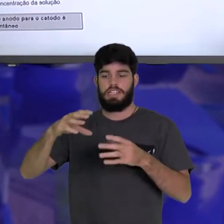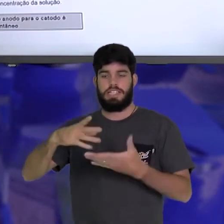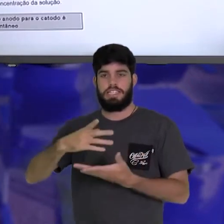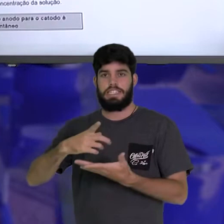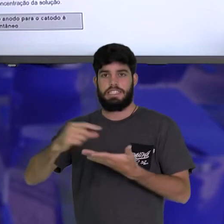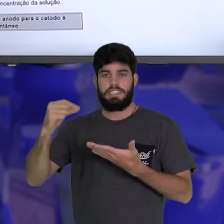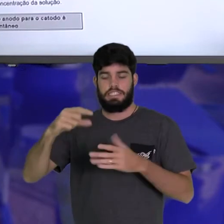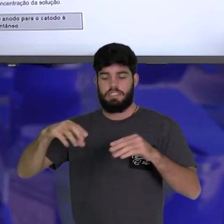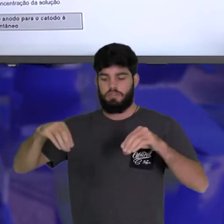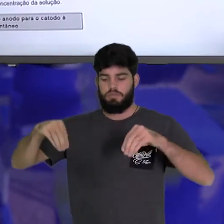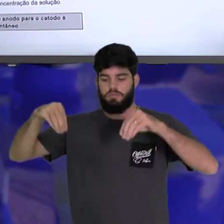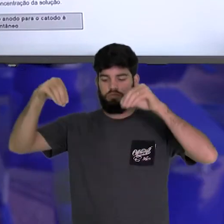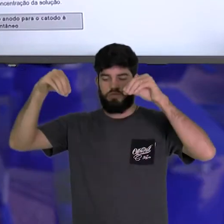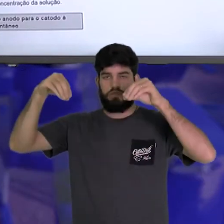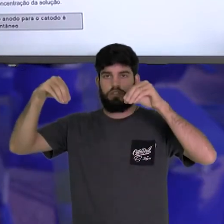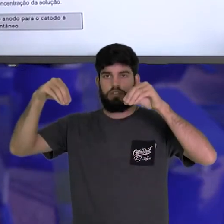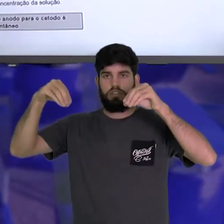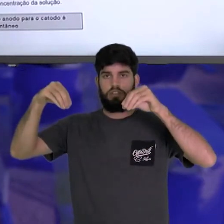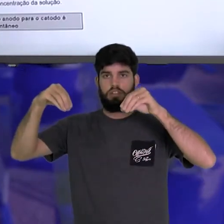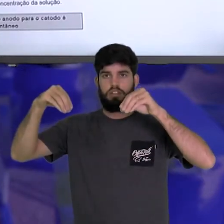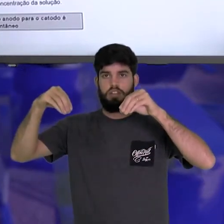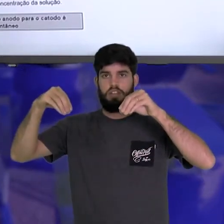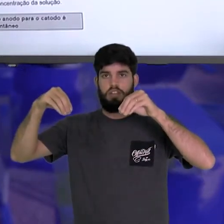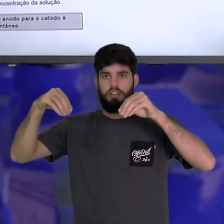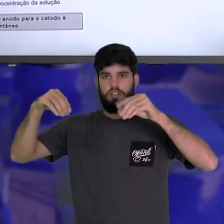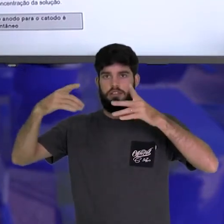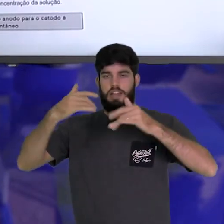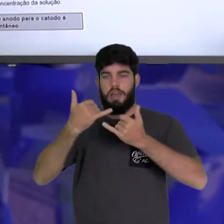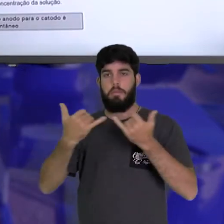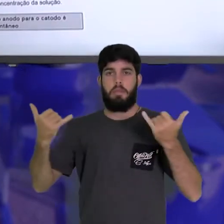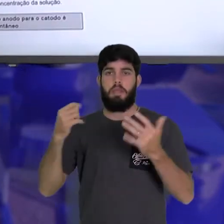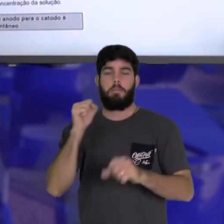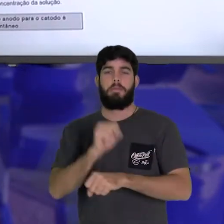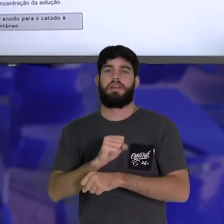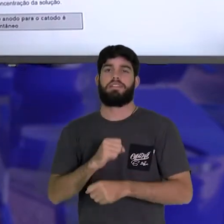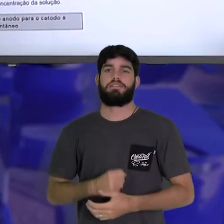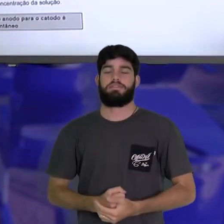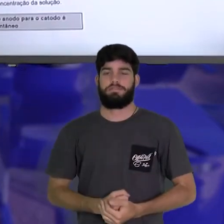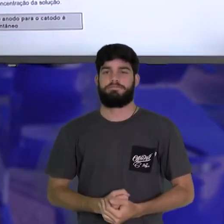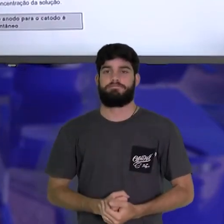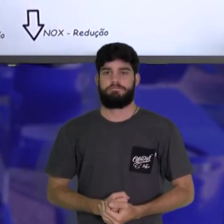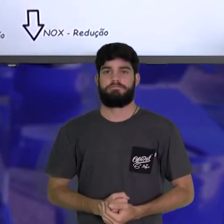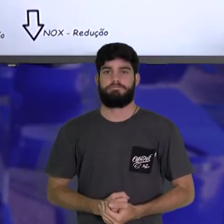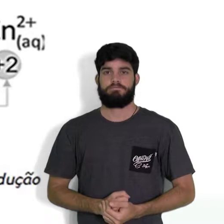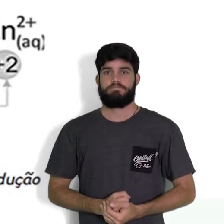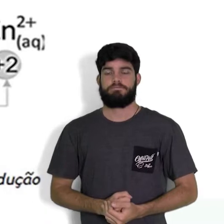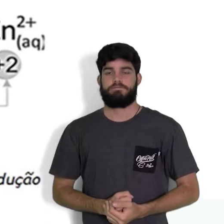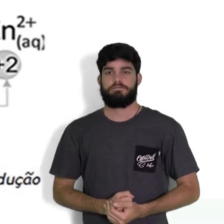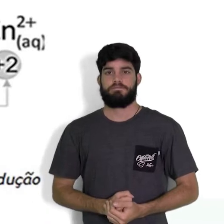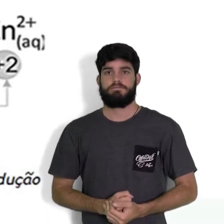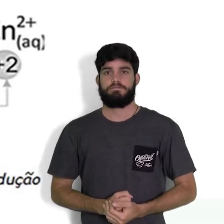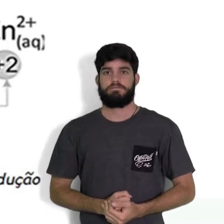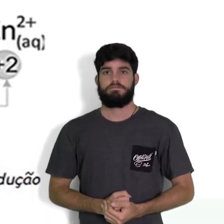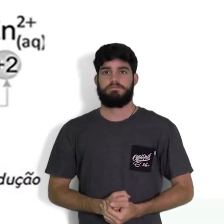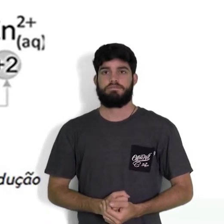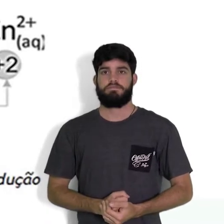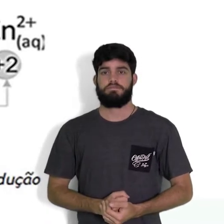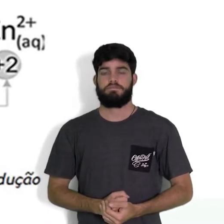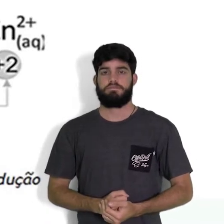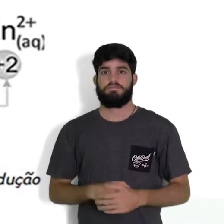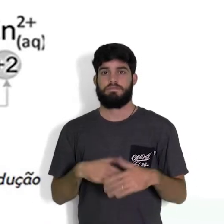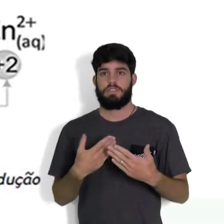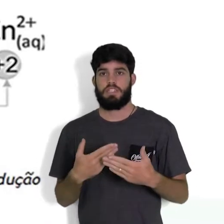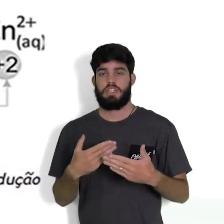desse contato aqui com o eletrólito, a pilha para de funcionar. Muito bem. A pilha de Daniel